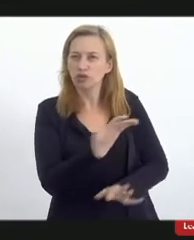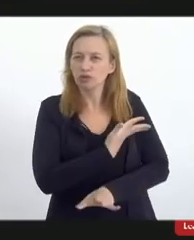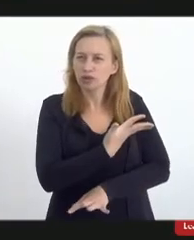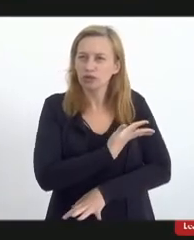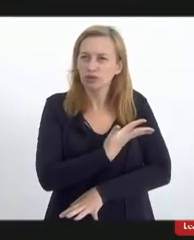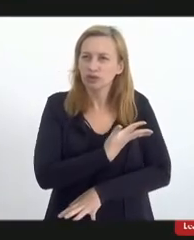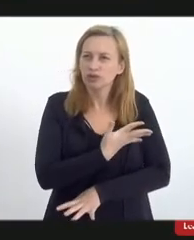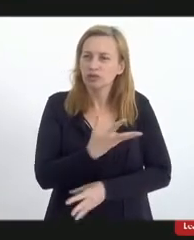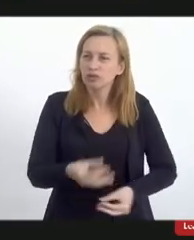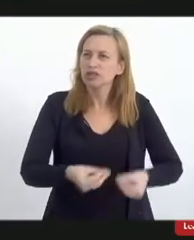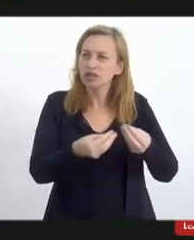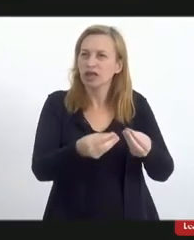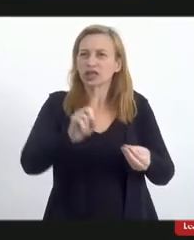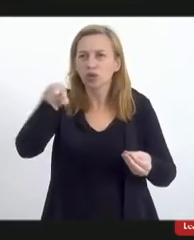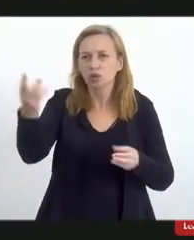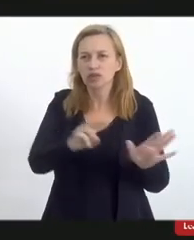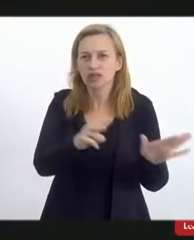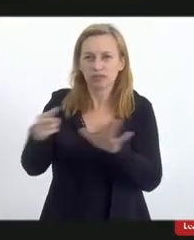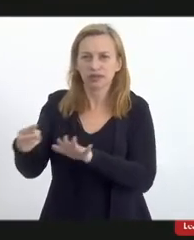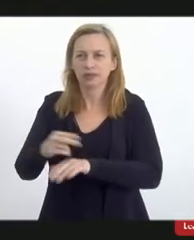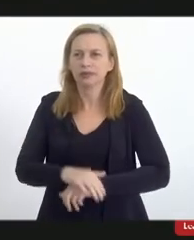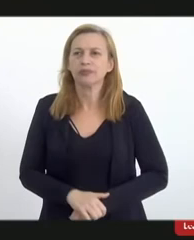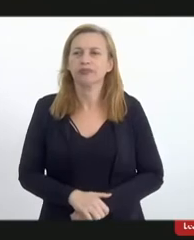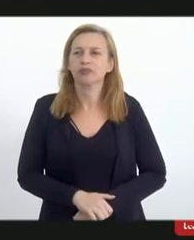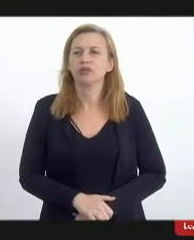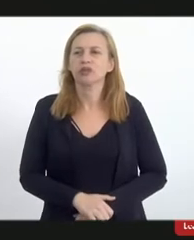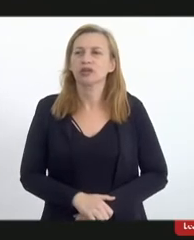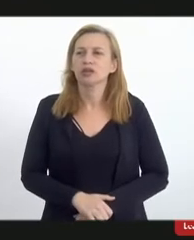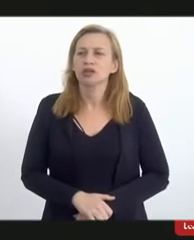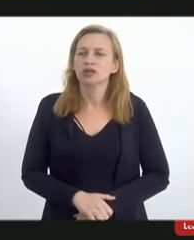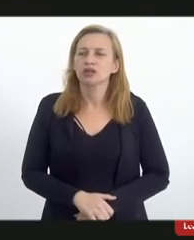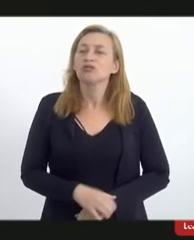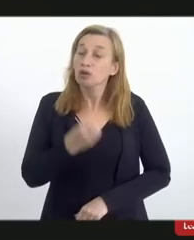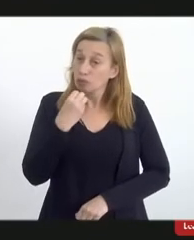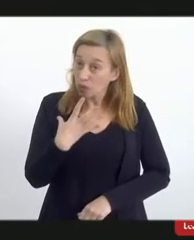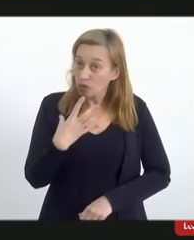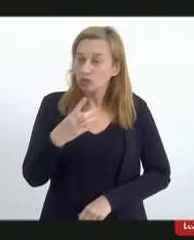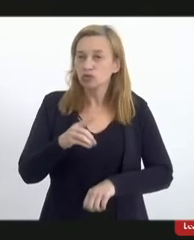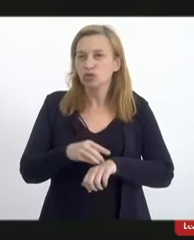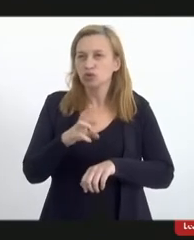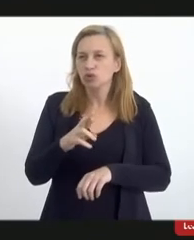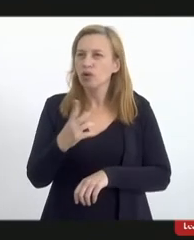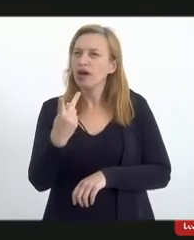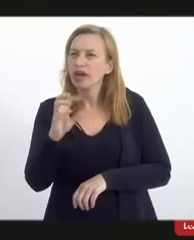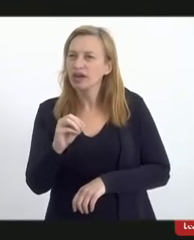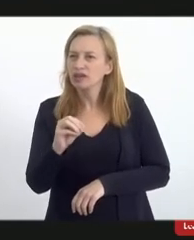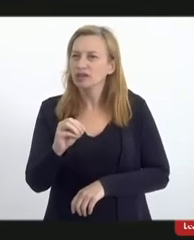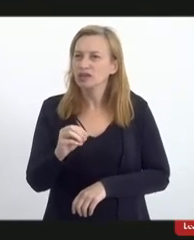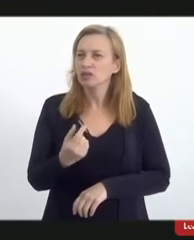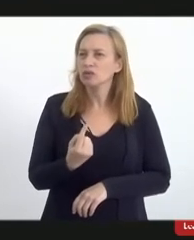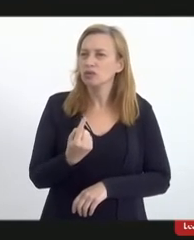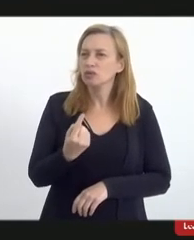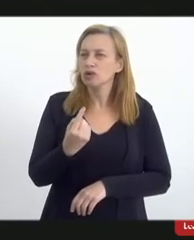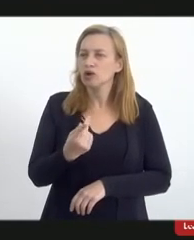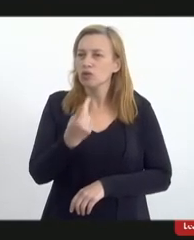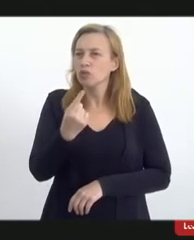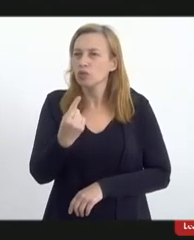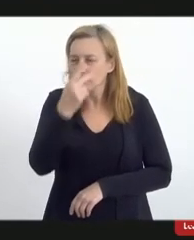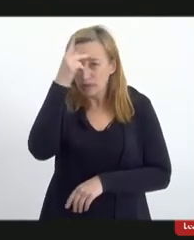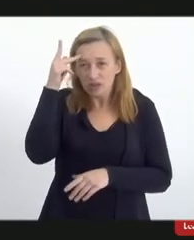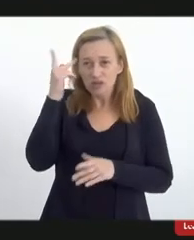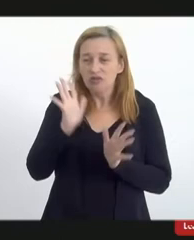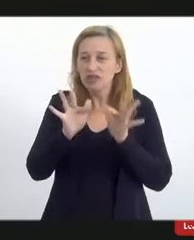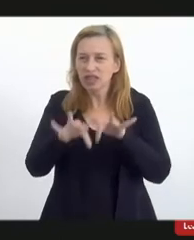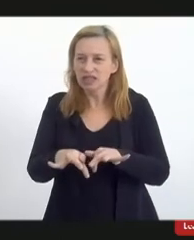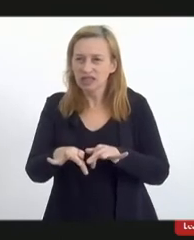para entregar na semana que vem e foi muito bom o doutor Edson ser uma das pessoas encerrando essa